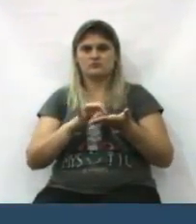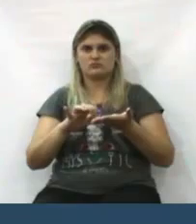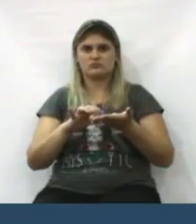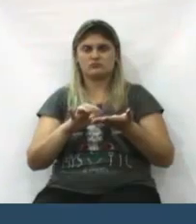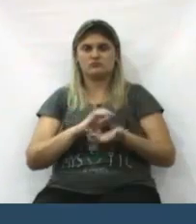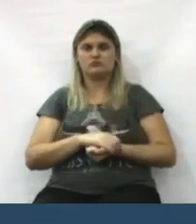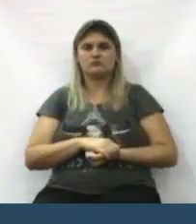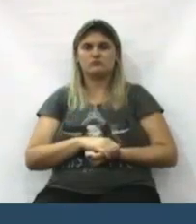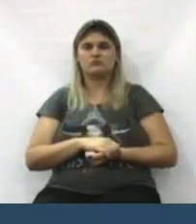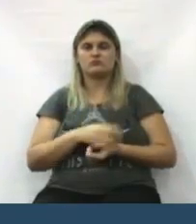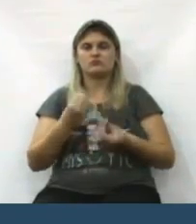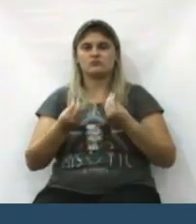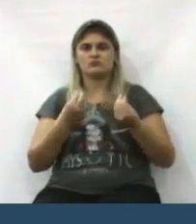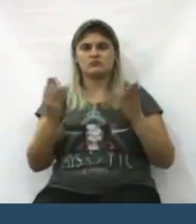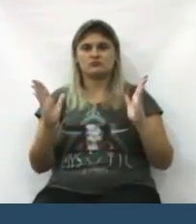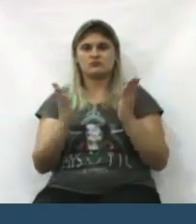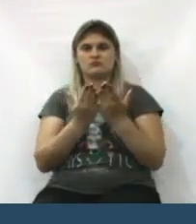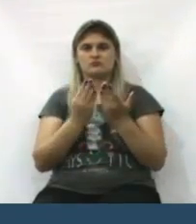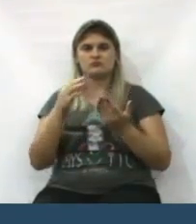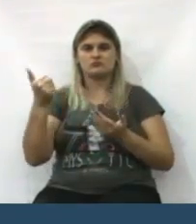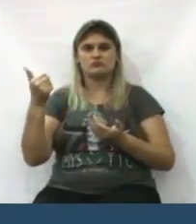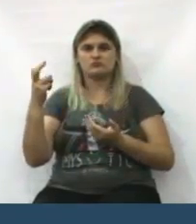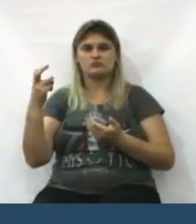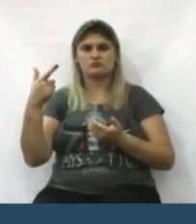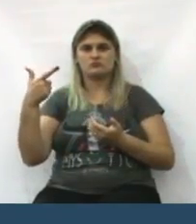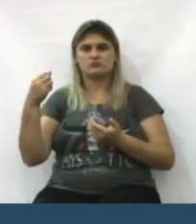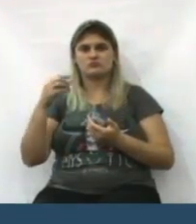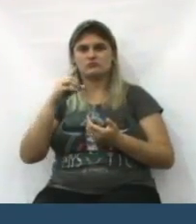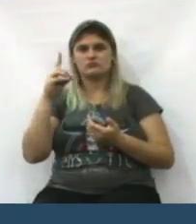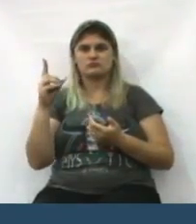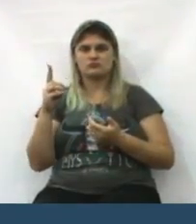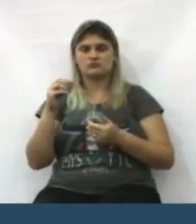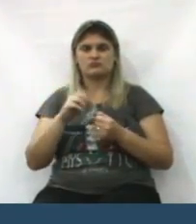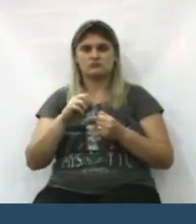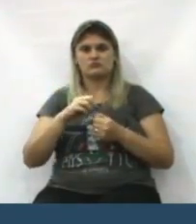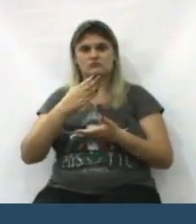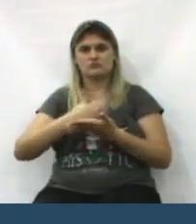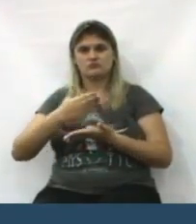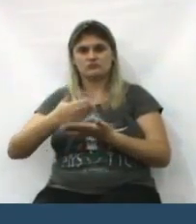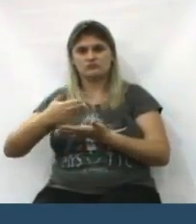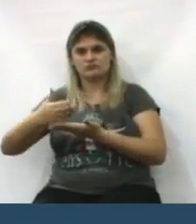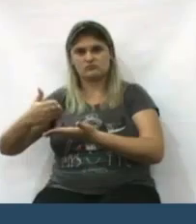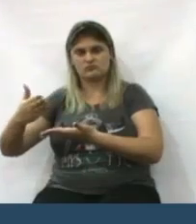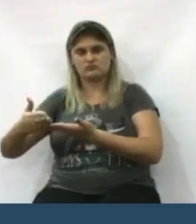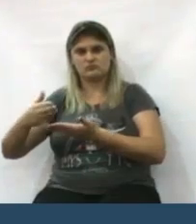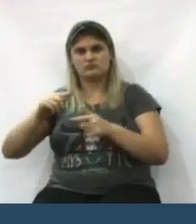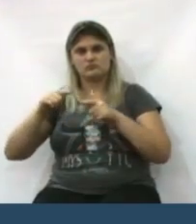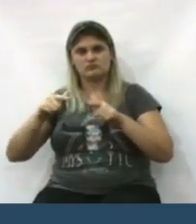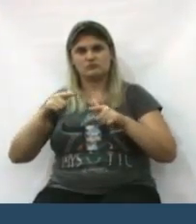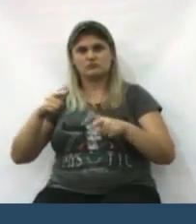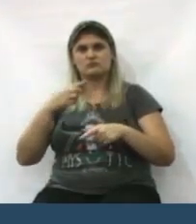fecharíamos ela durante 15, 20 dias, ou nós picaríamos a obra, e seria uma obra que cada